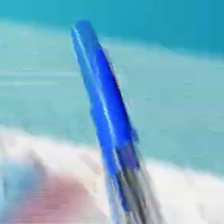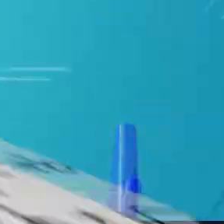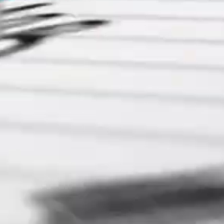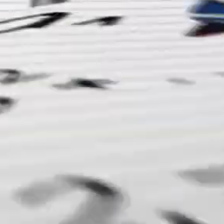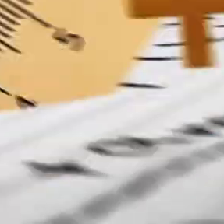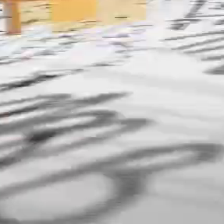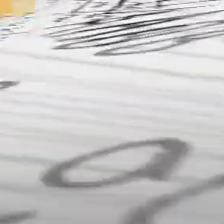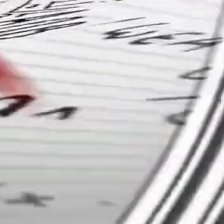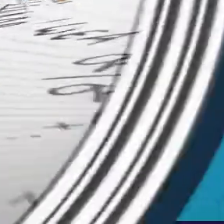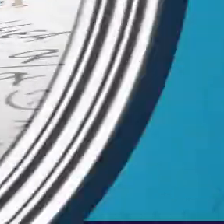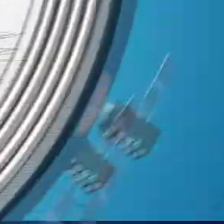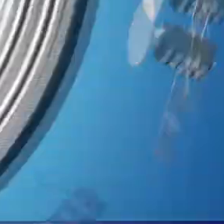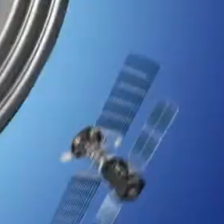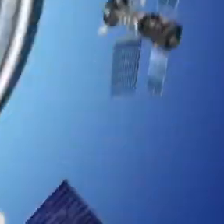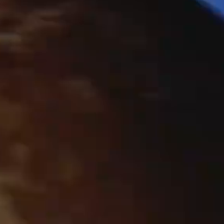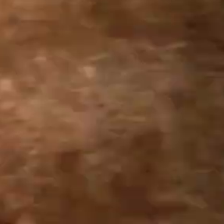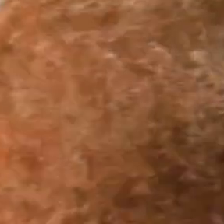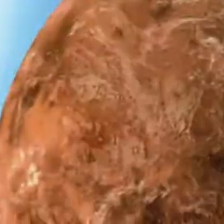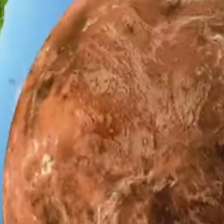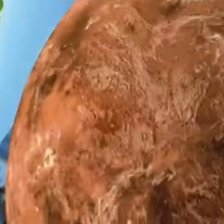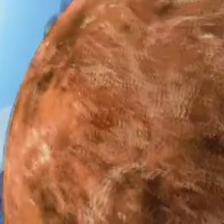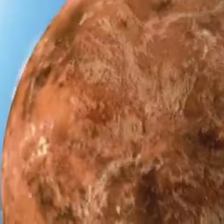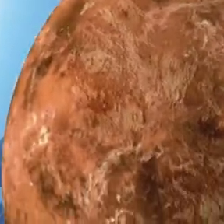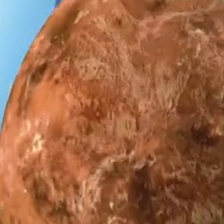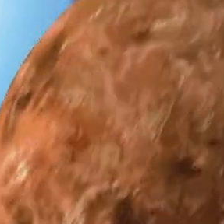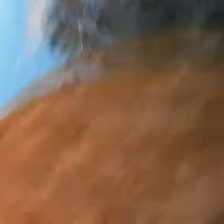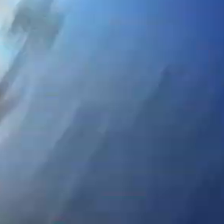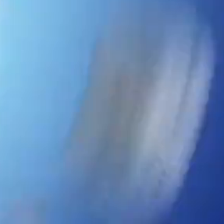E até